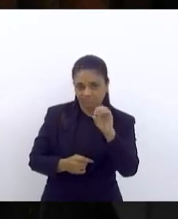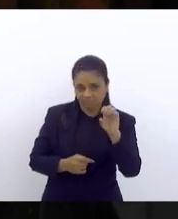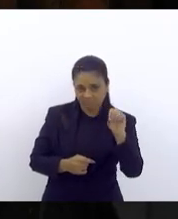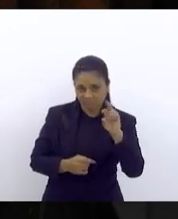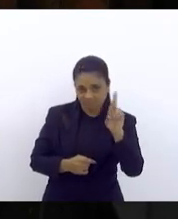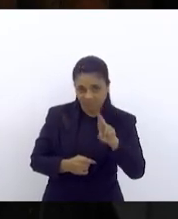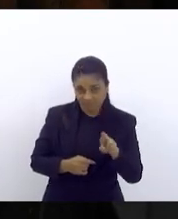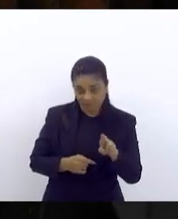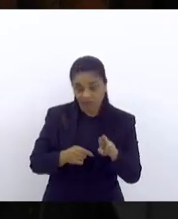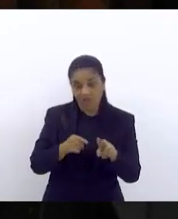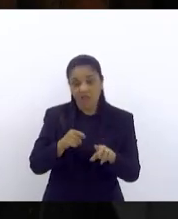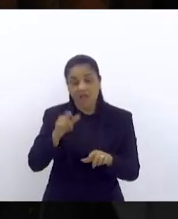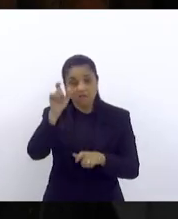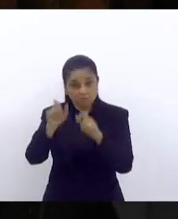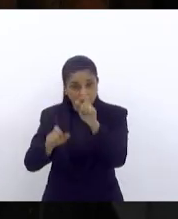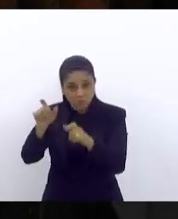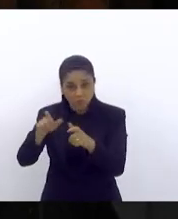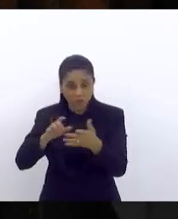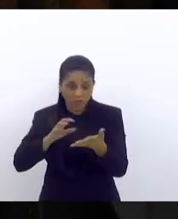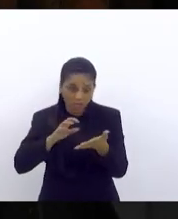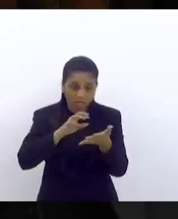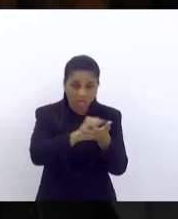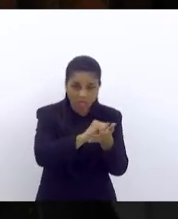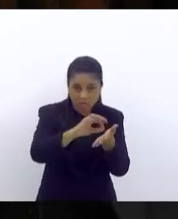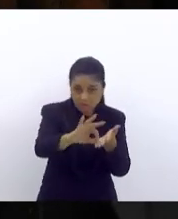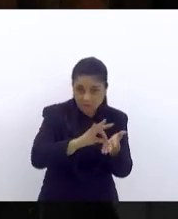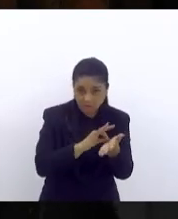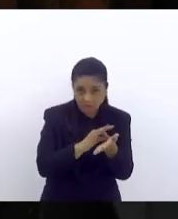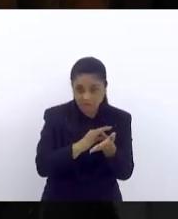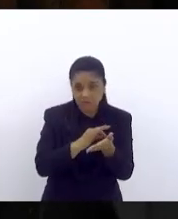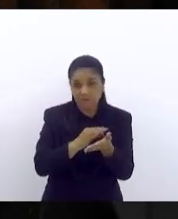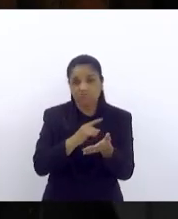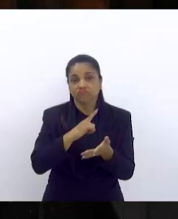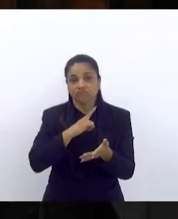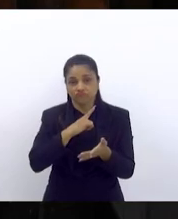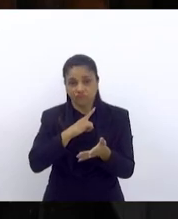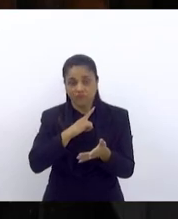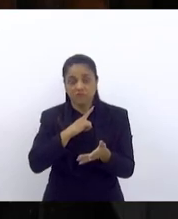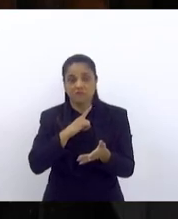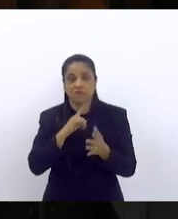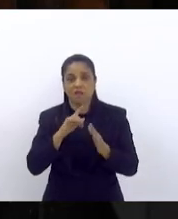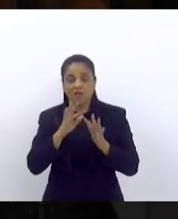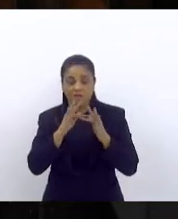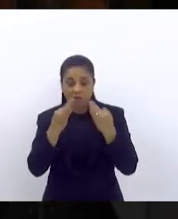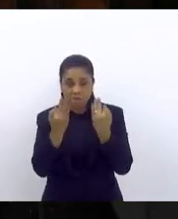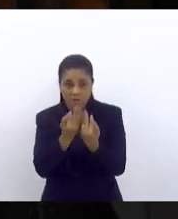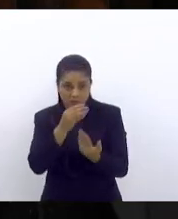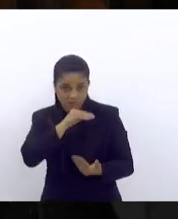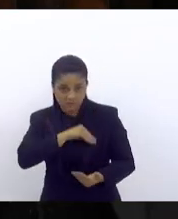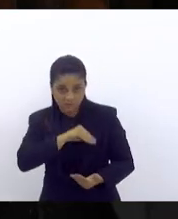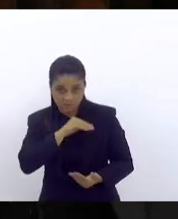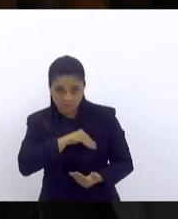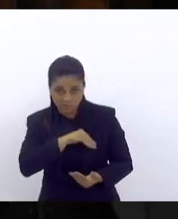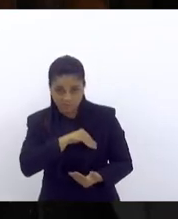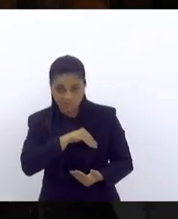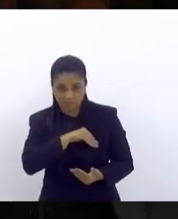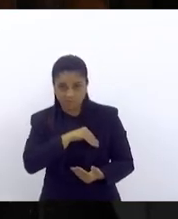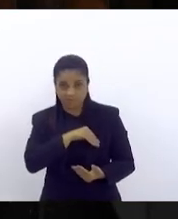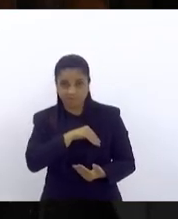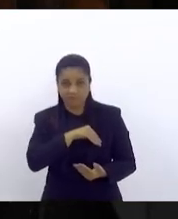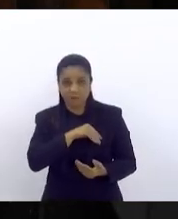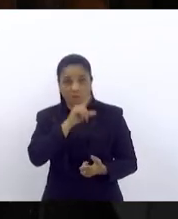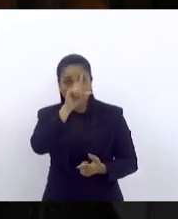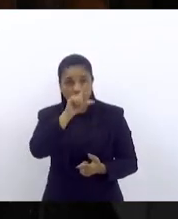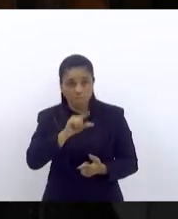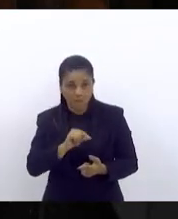cadastrassem e recebessem e tivessem de renda familiar menor que